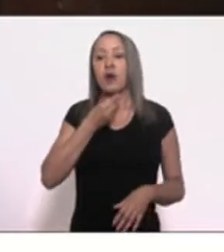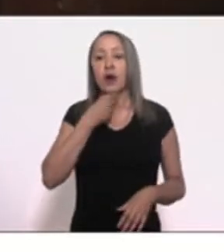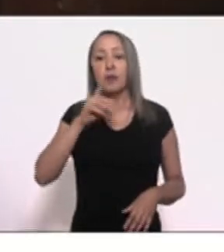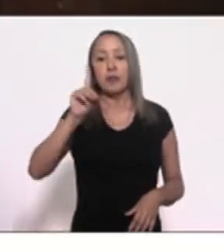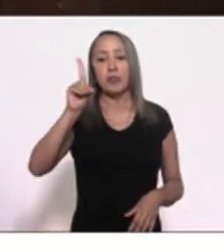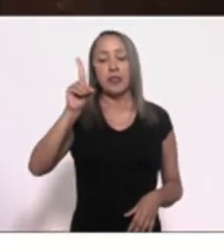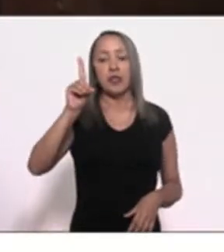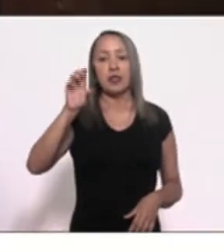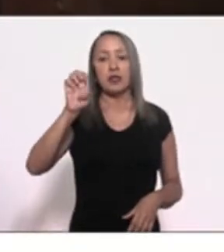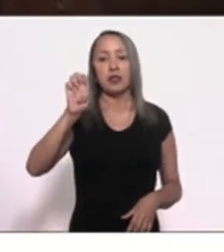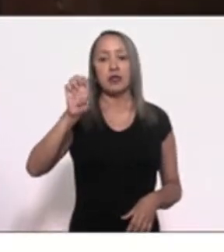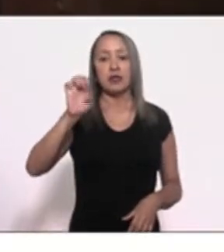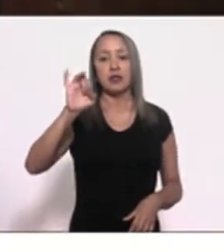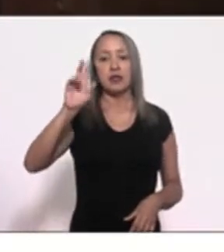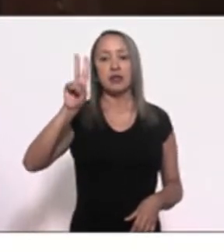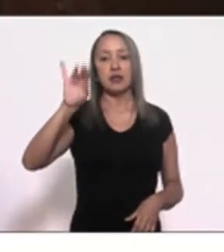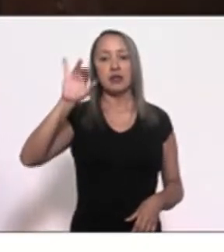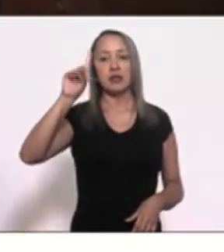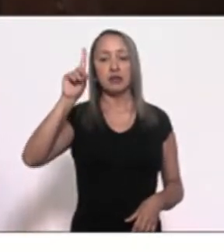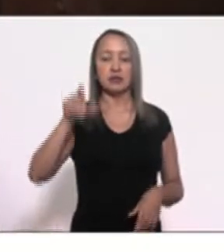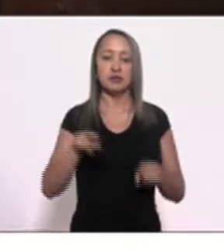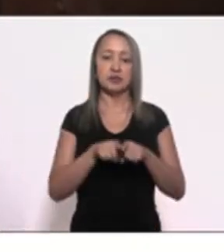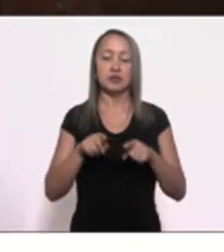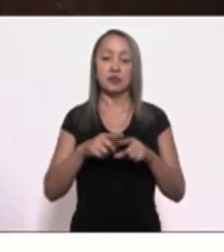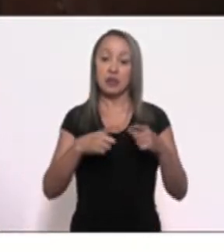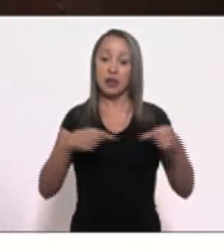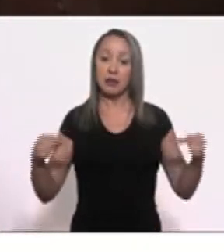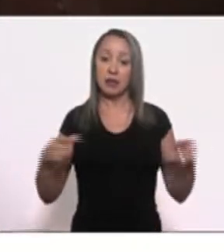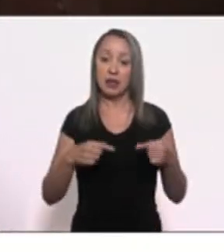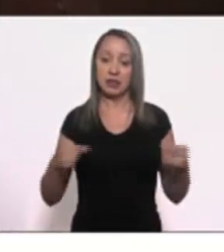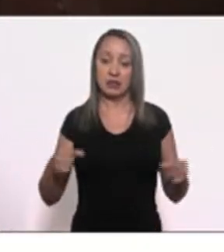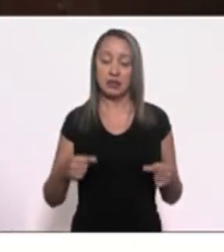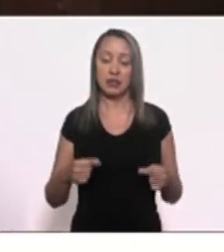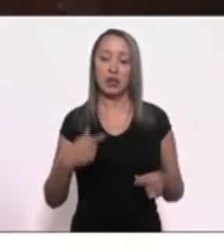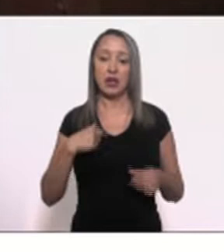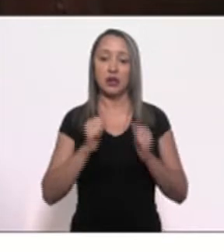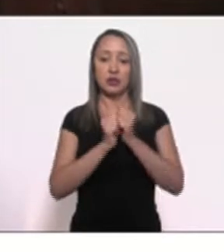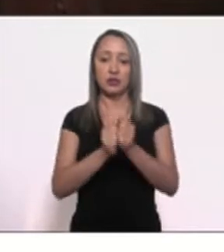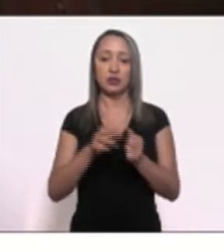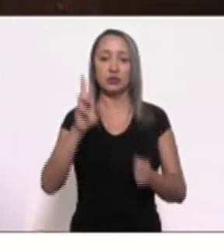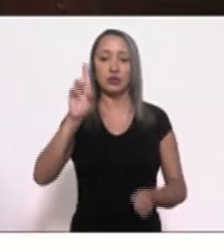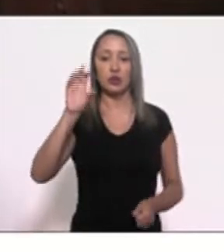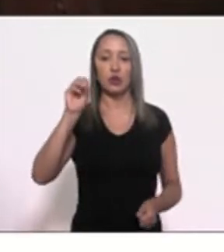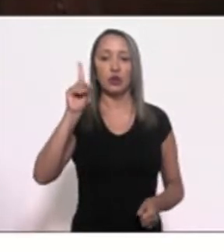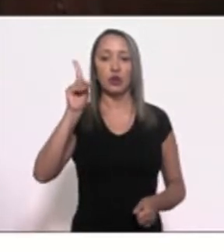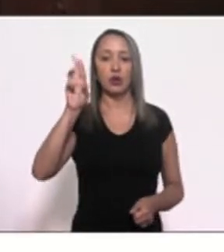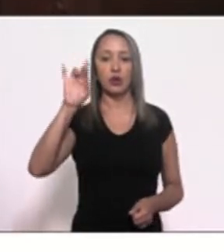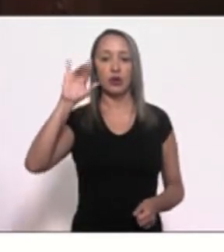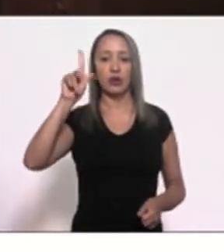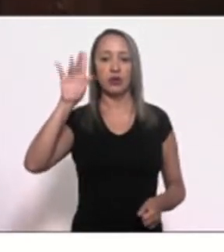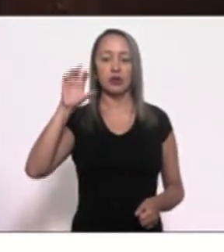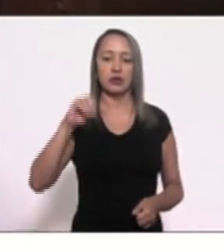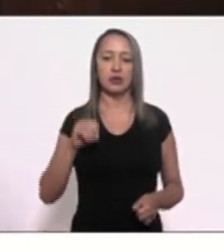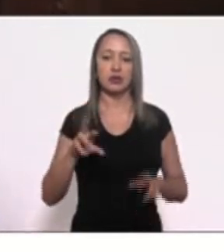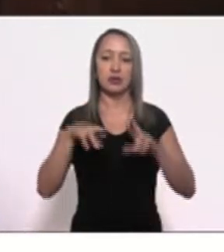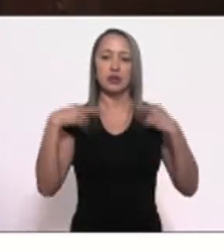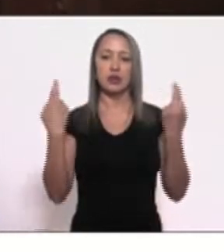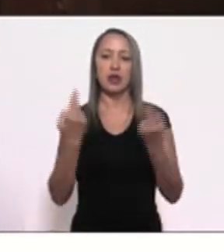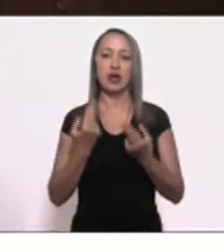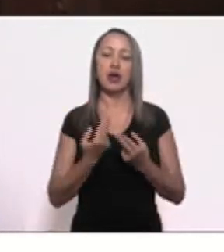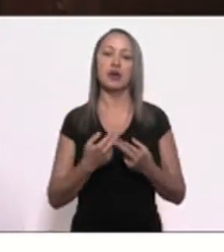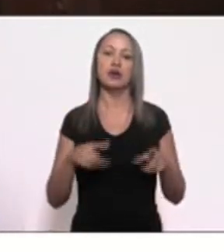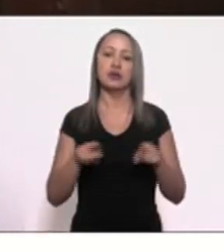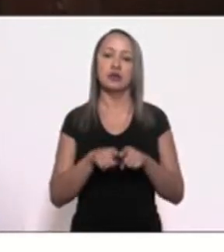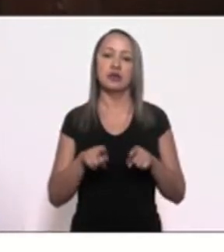ontem em Brasília, onde estávamos eu e o deputado Rodrigo Amorim na comissão, na verdade, na reunião da